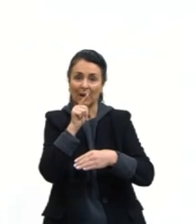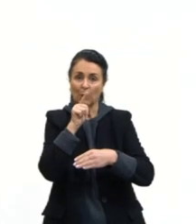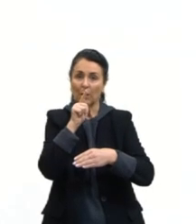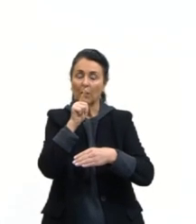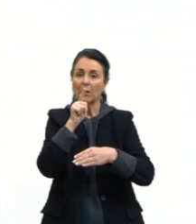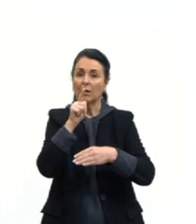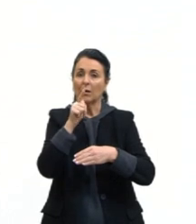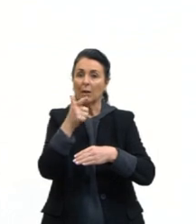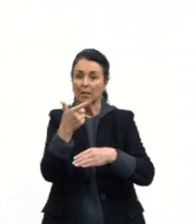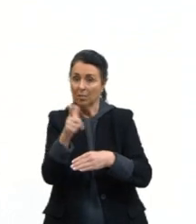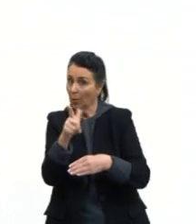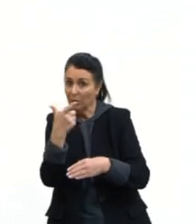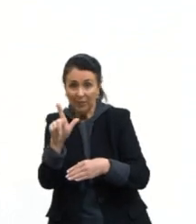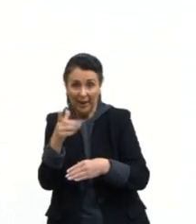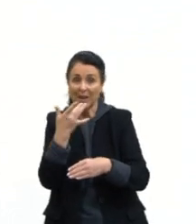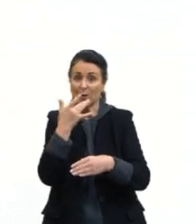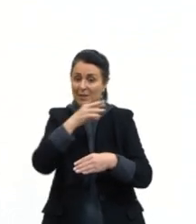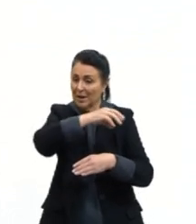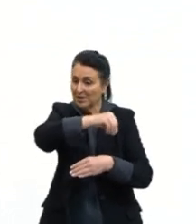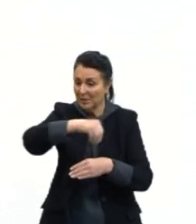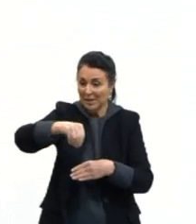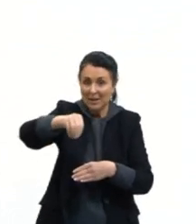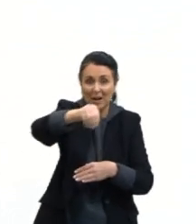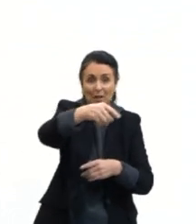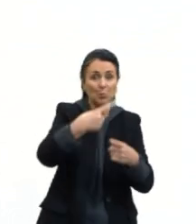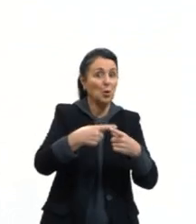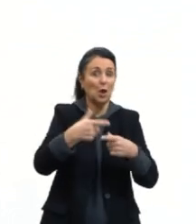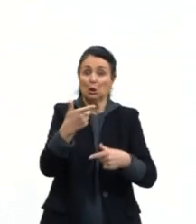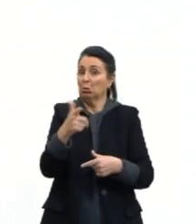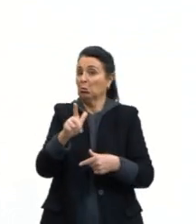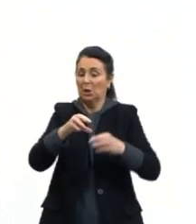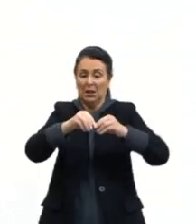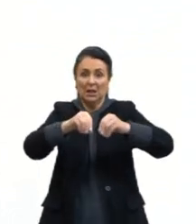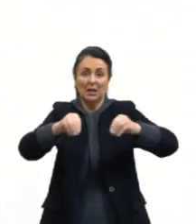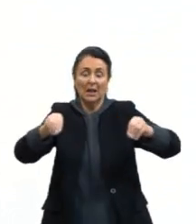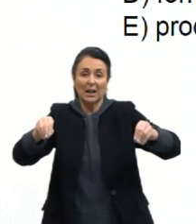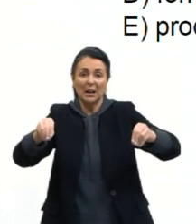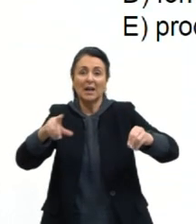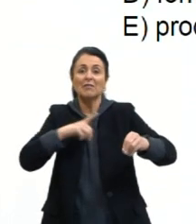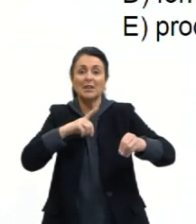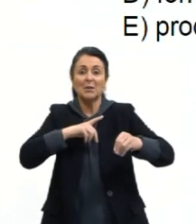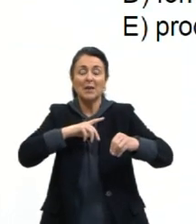não vai ter os sais minerais, porque não tem o solo. Então, vai precisar dos minerais.